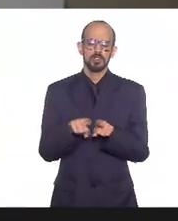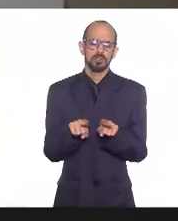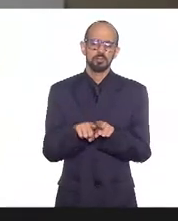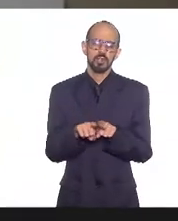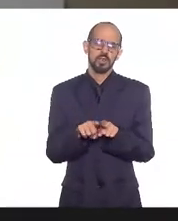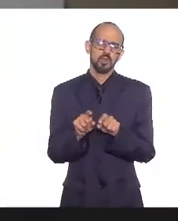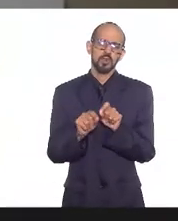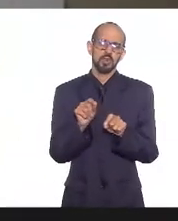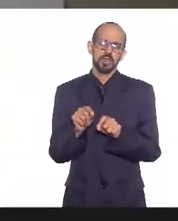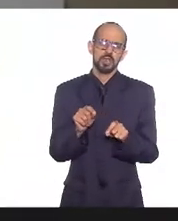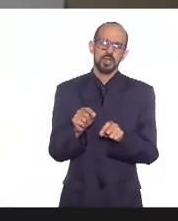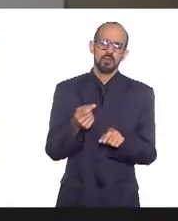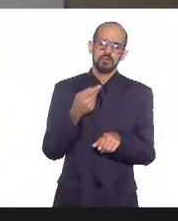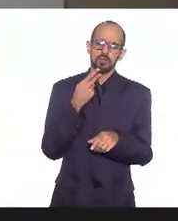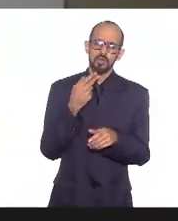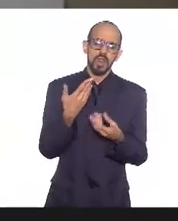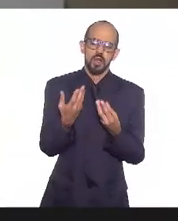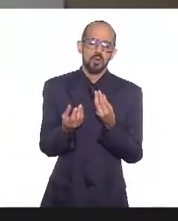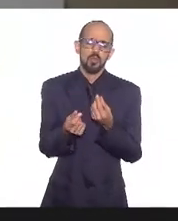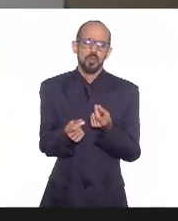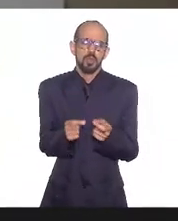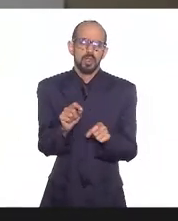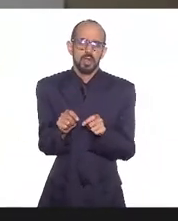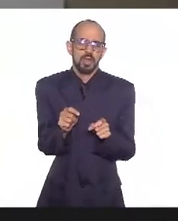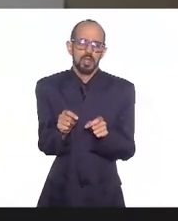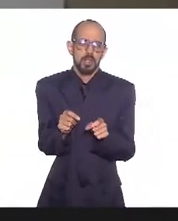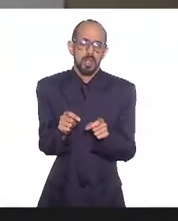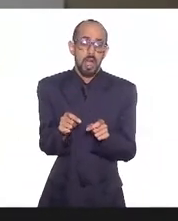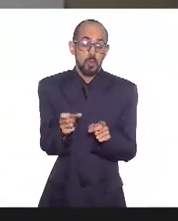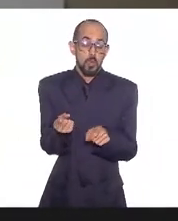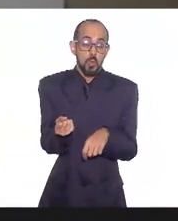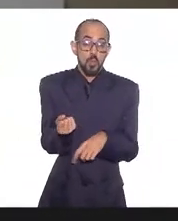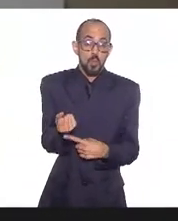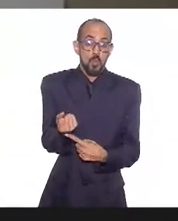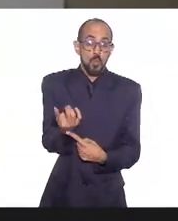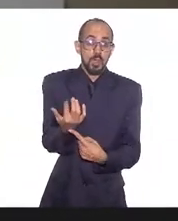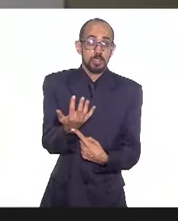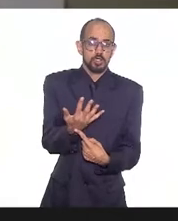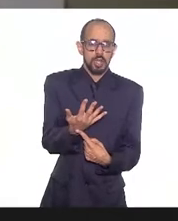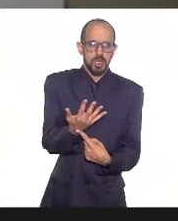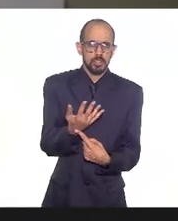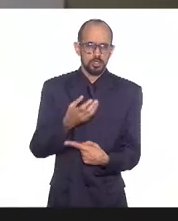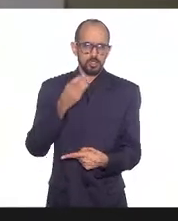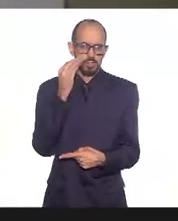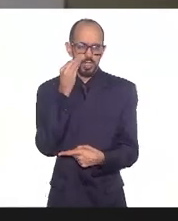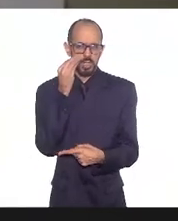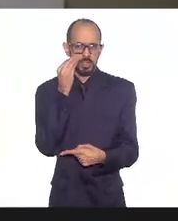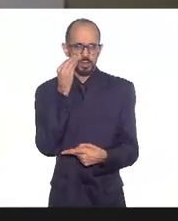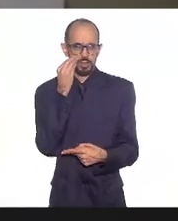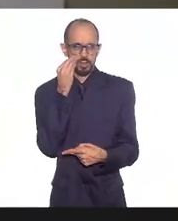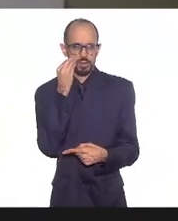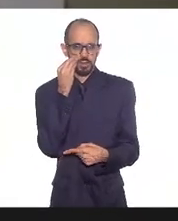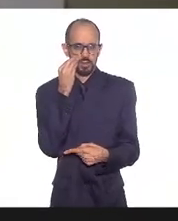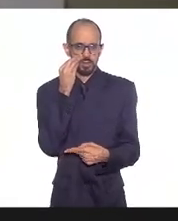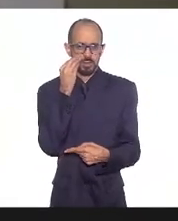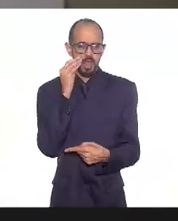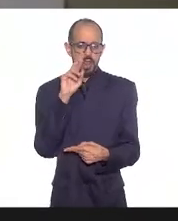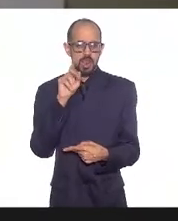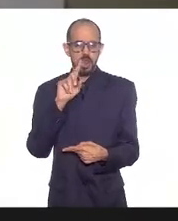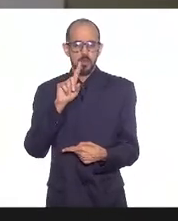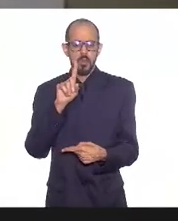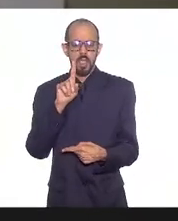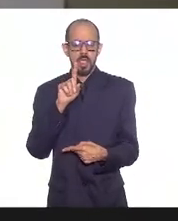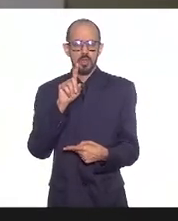vamos dizer assim o ritmo né e a quantidade de testes aplicados não é o que se